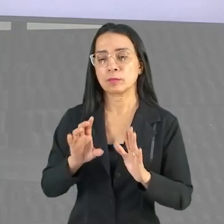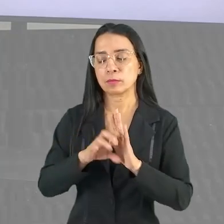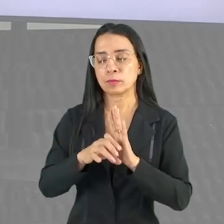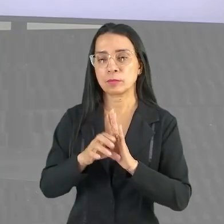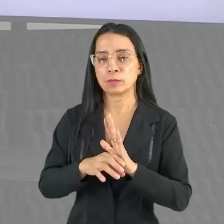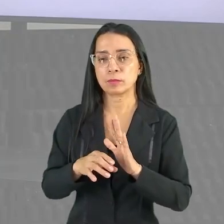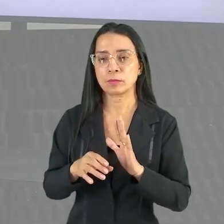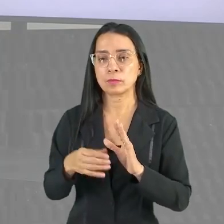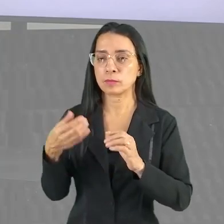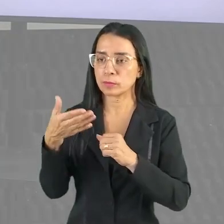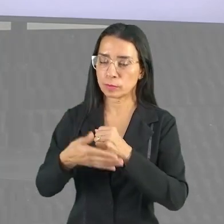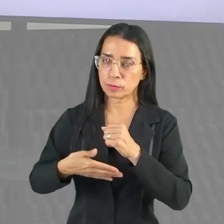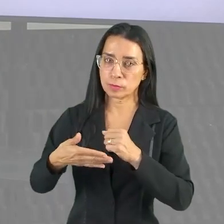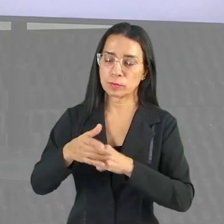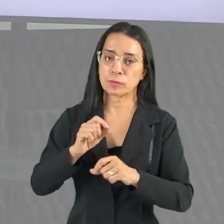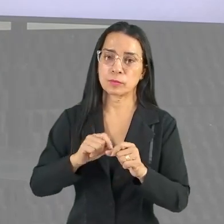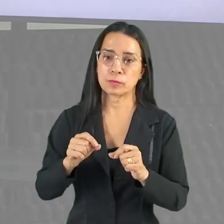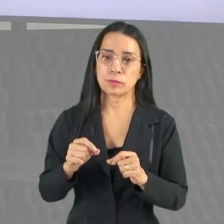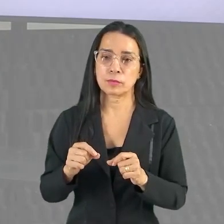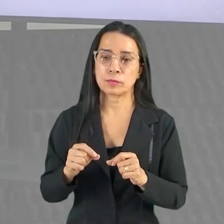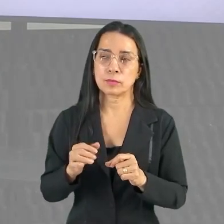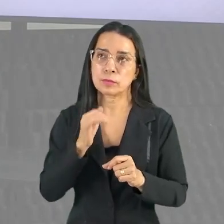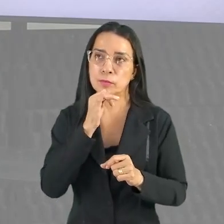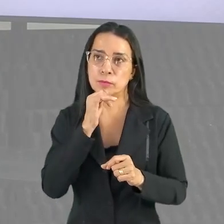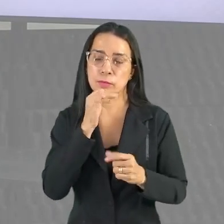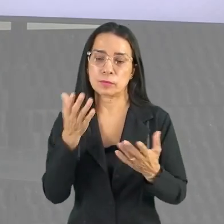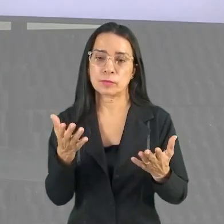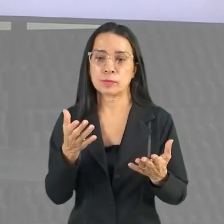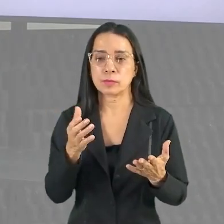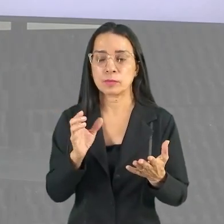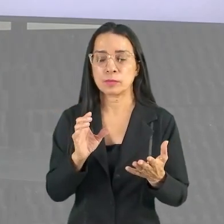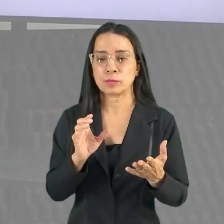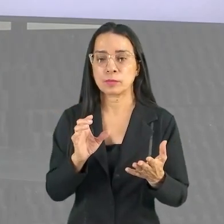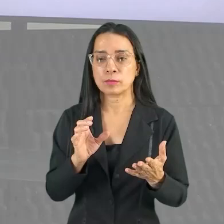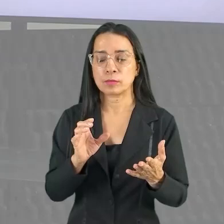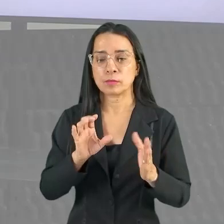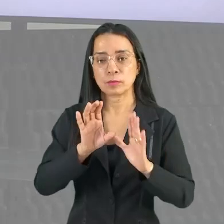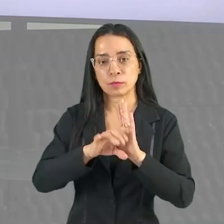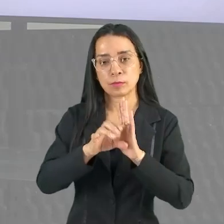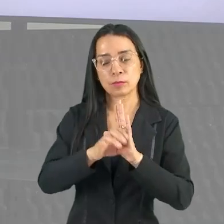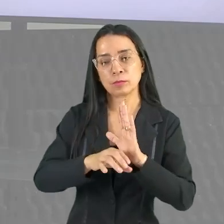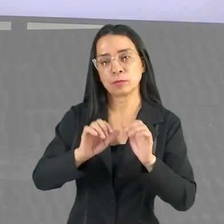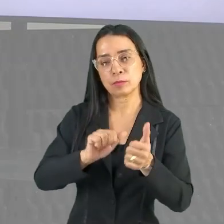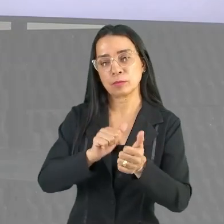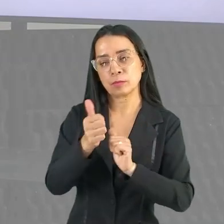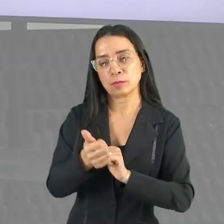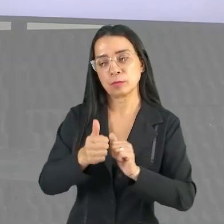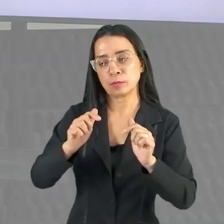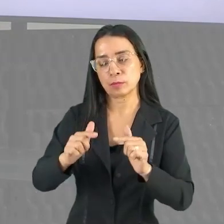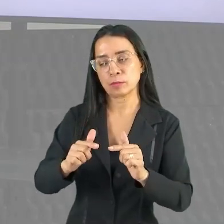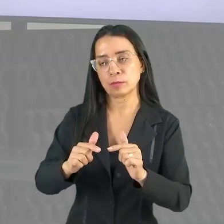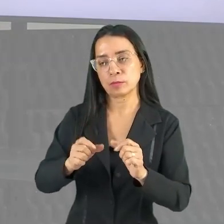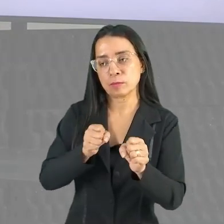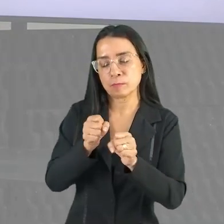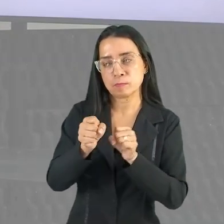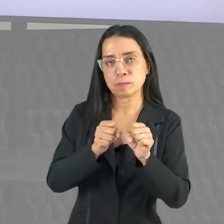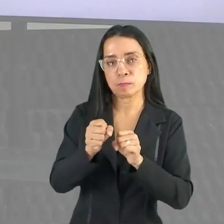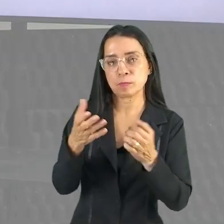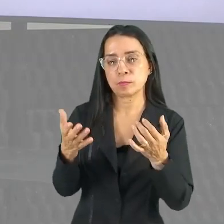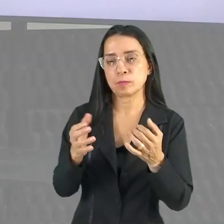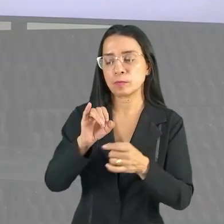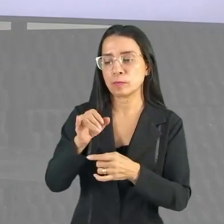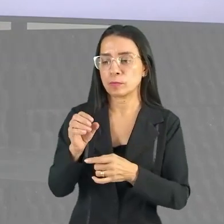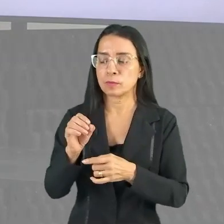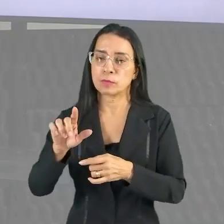conhecimento sobre o conceito de esporte, de lutas, tá? De jogos, de brincadeiras. Sobre a